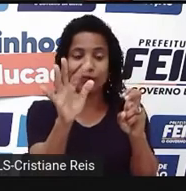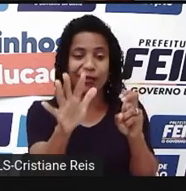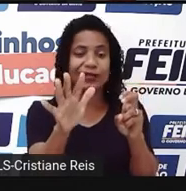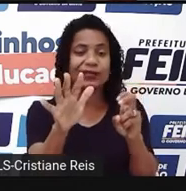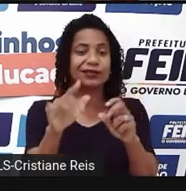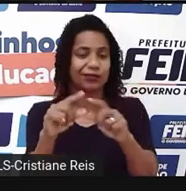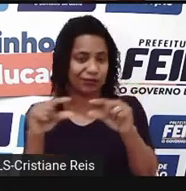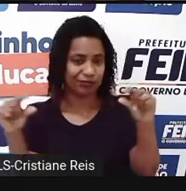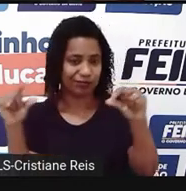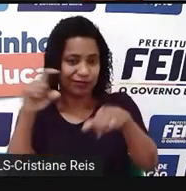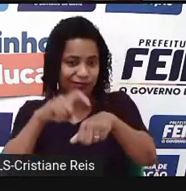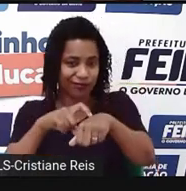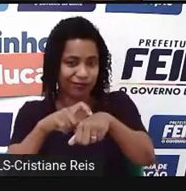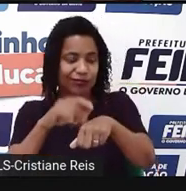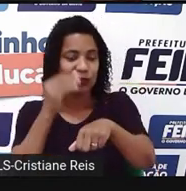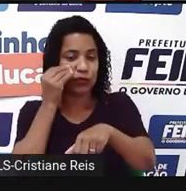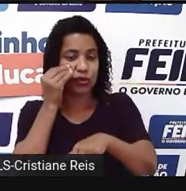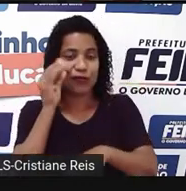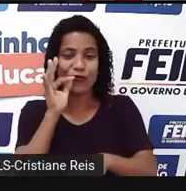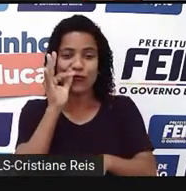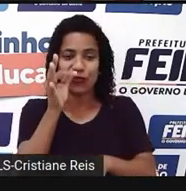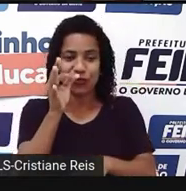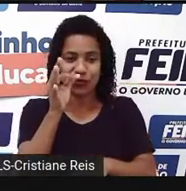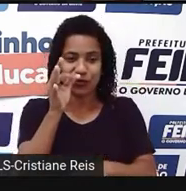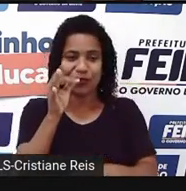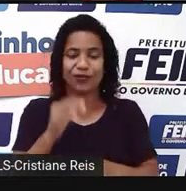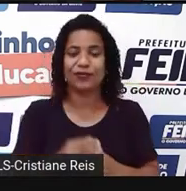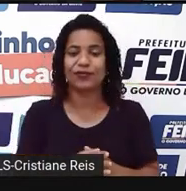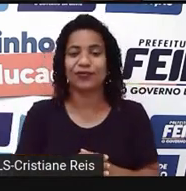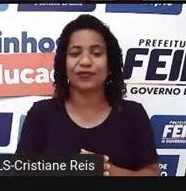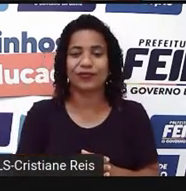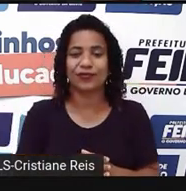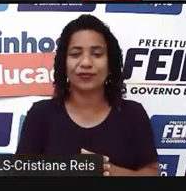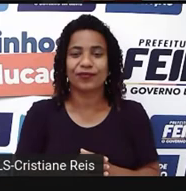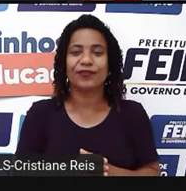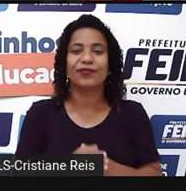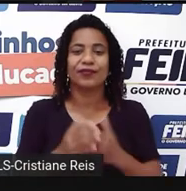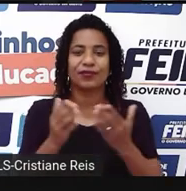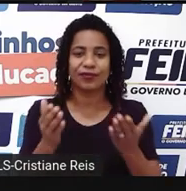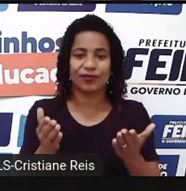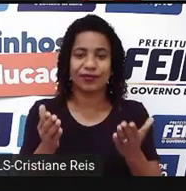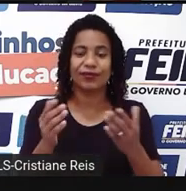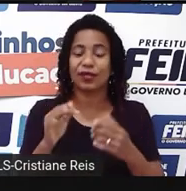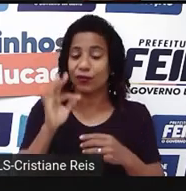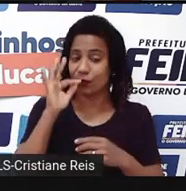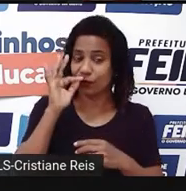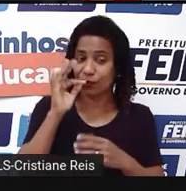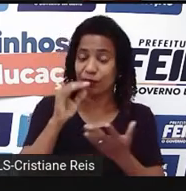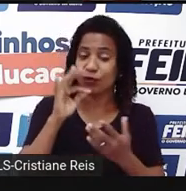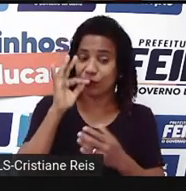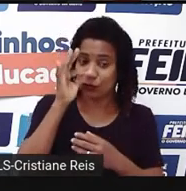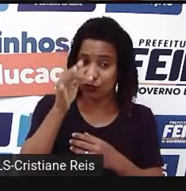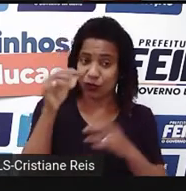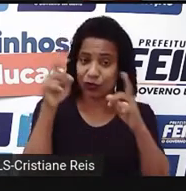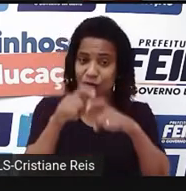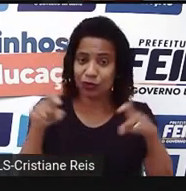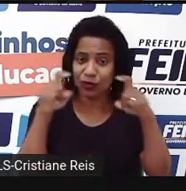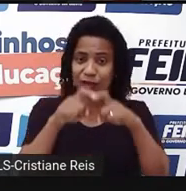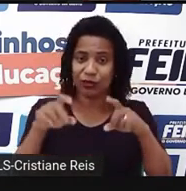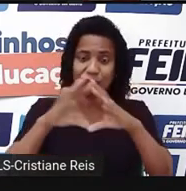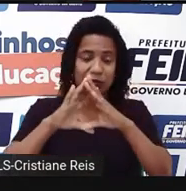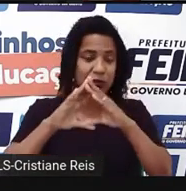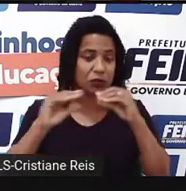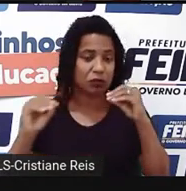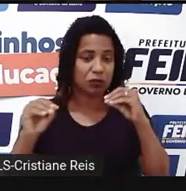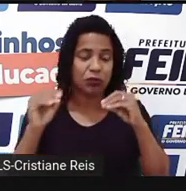futura, ok? Então, caso, computadores desaparecerão em dois ou